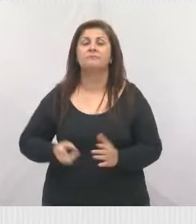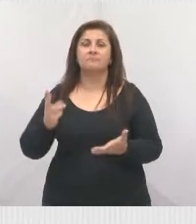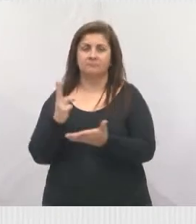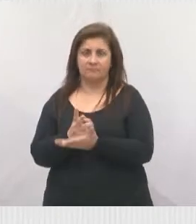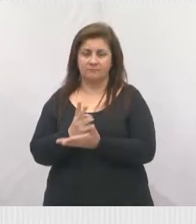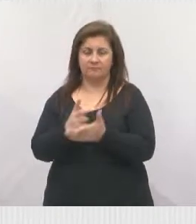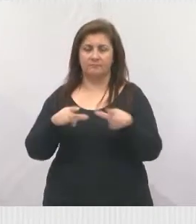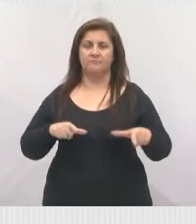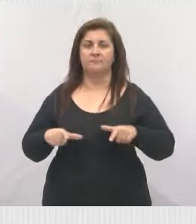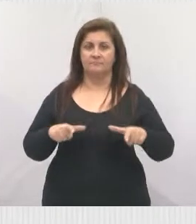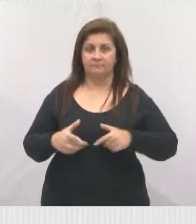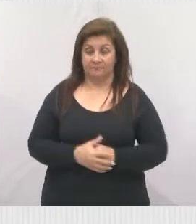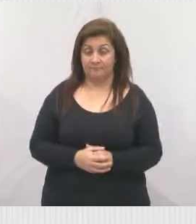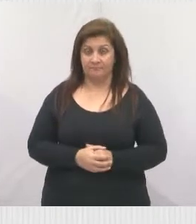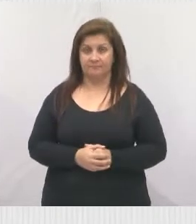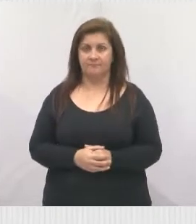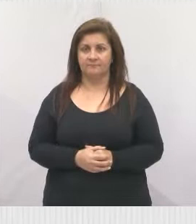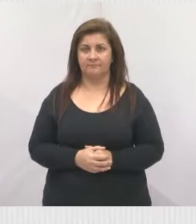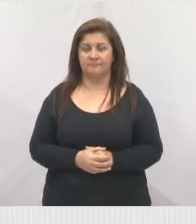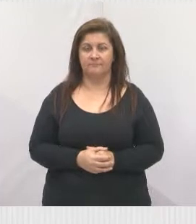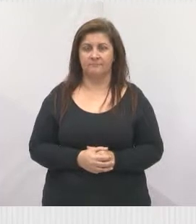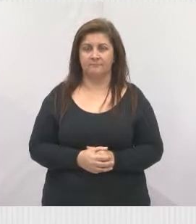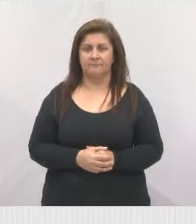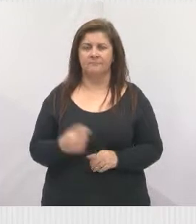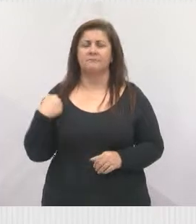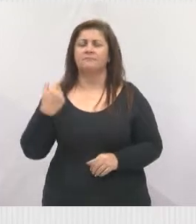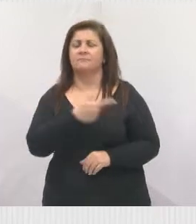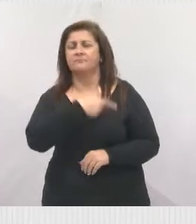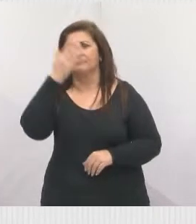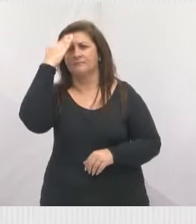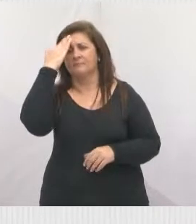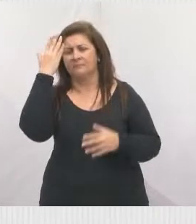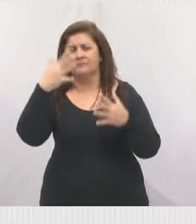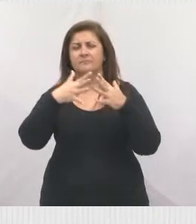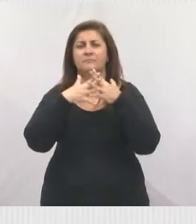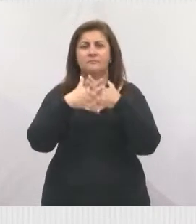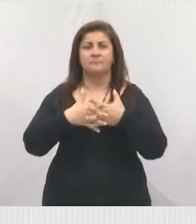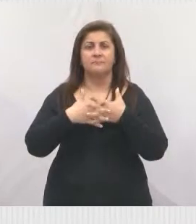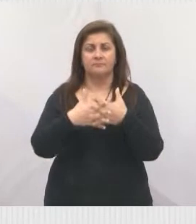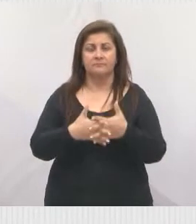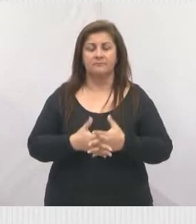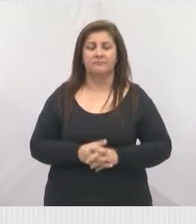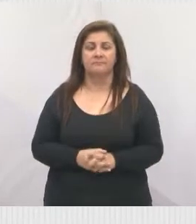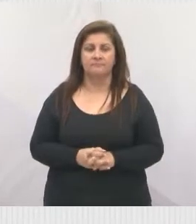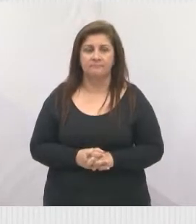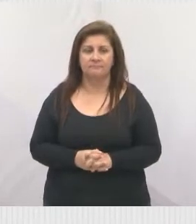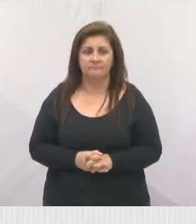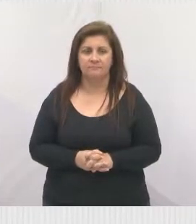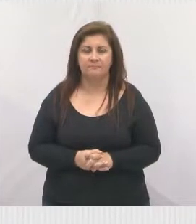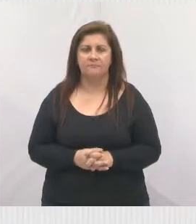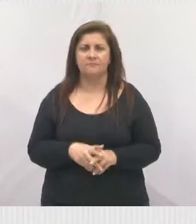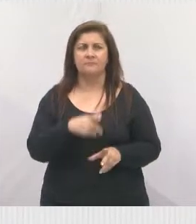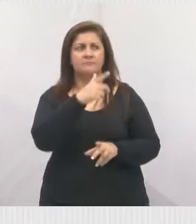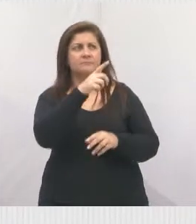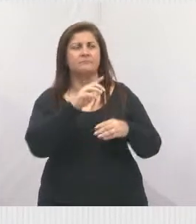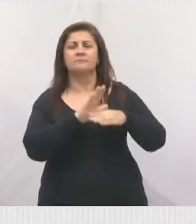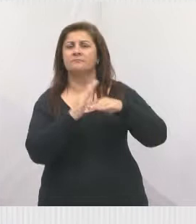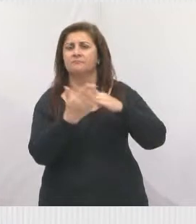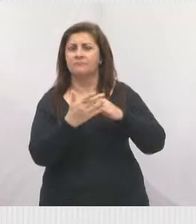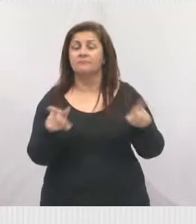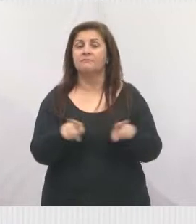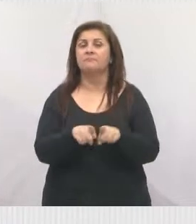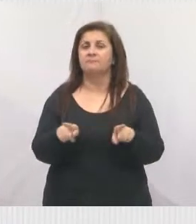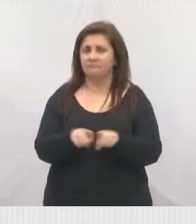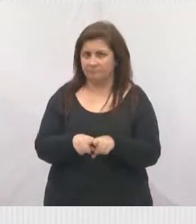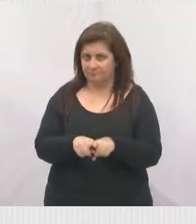para dar melhoria, né, a gente sabe aí a dificuldade que é e Santo Antônio da Boa Vista ali no Colônia também,